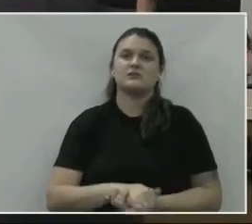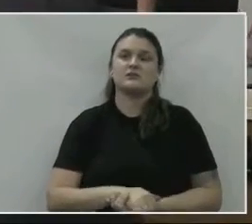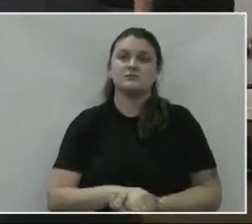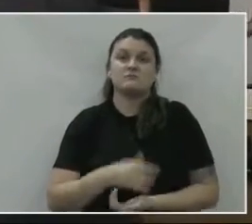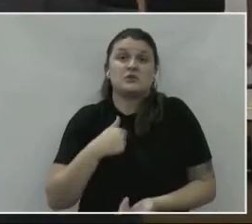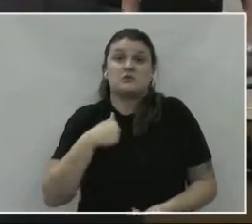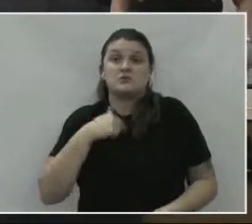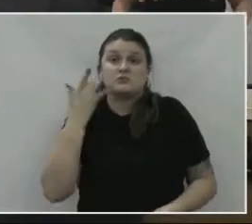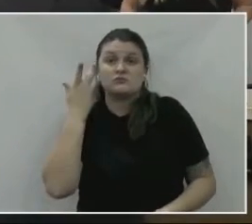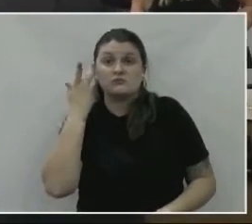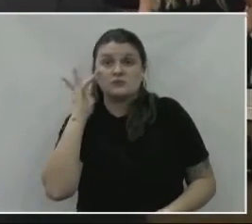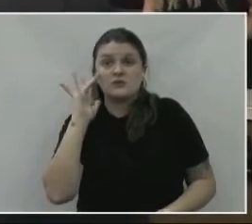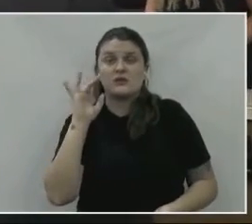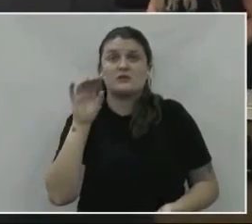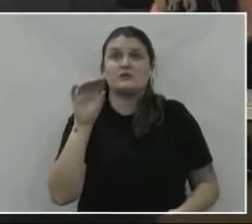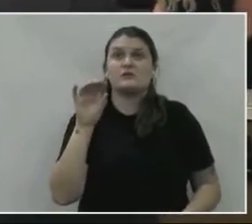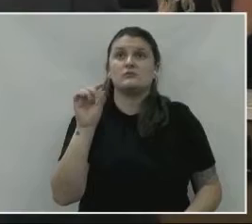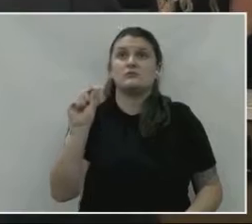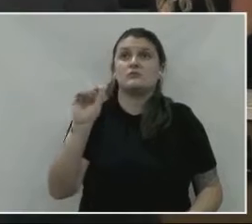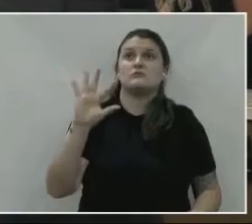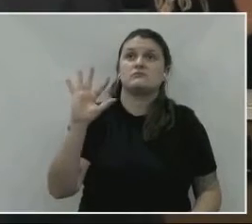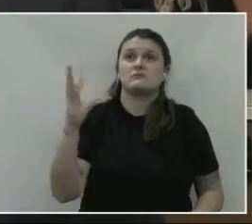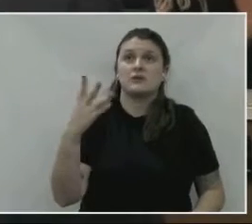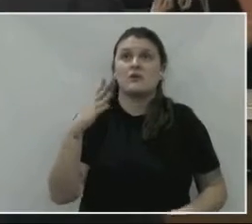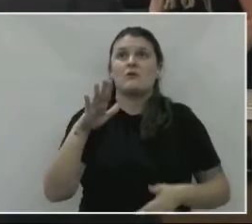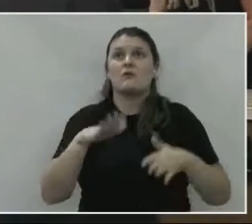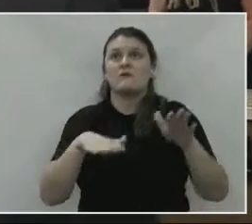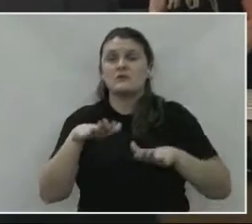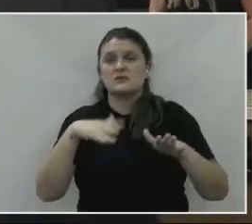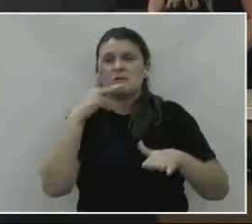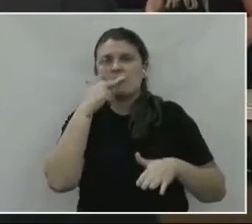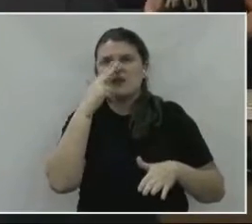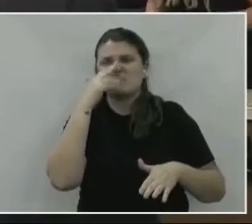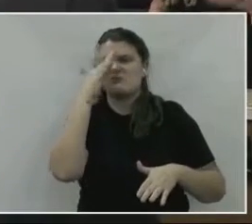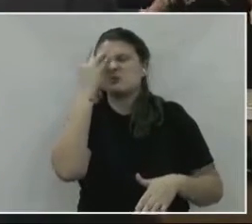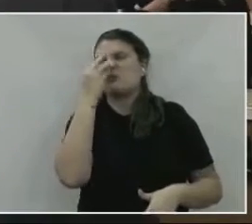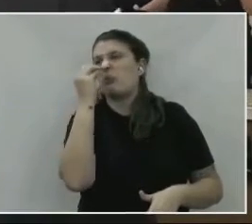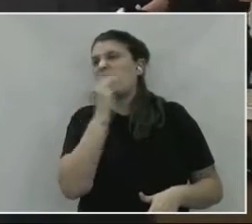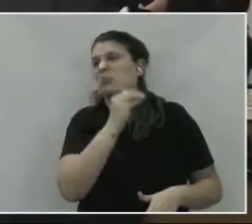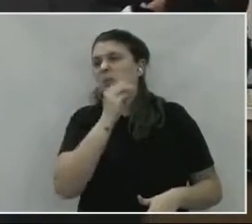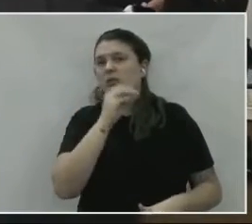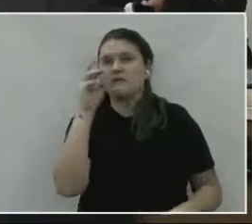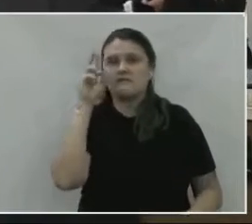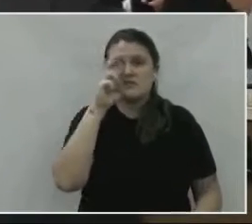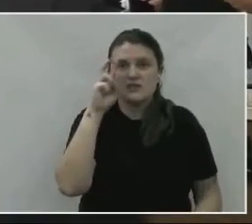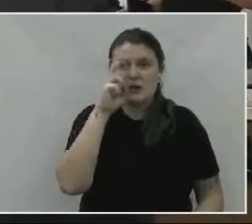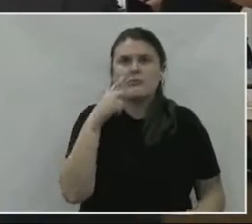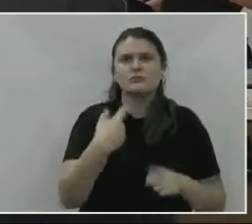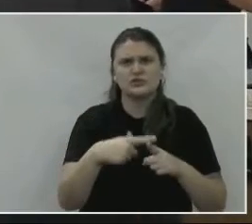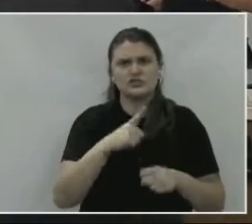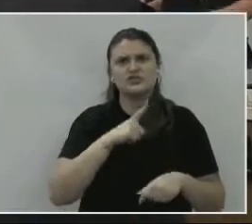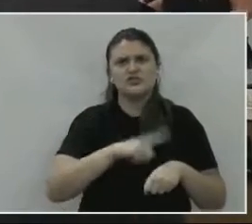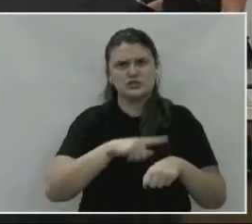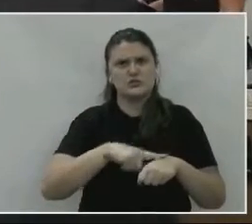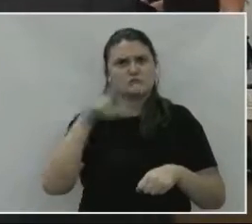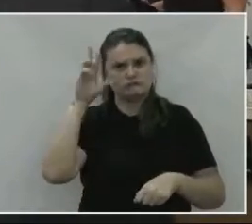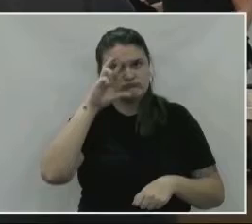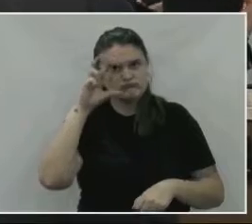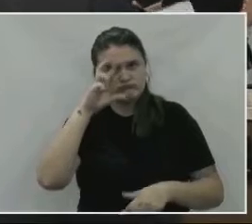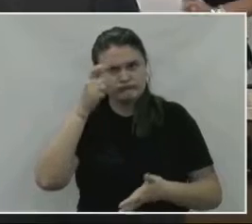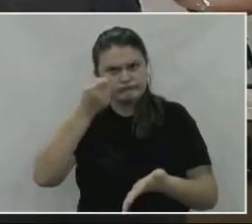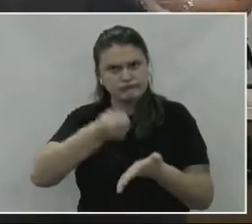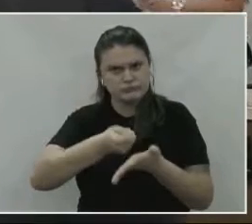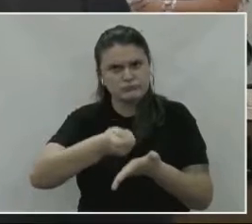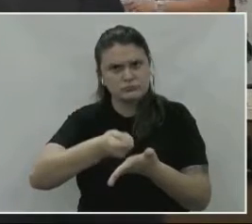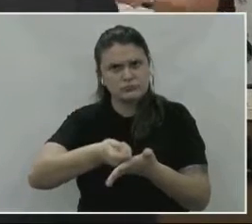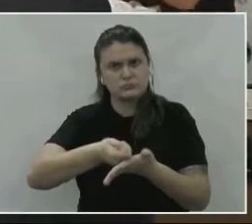Eu não sei se, de repente, houve, né, de certa forma, um relaxo na fiscalização, que teve uma época que a fiscalização foi mais